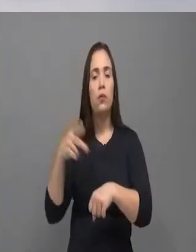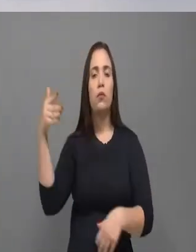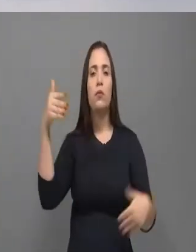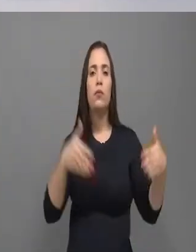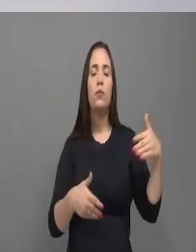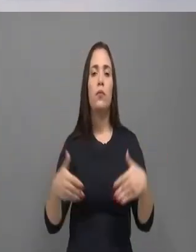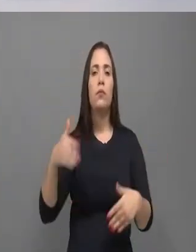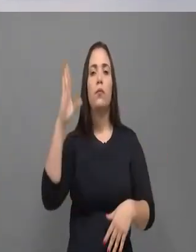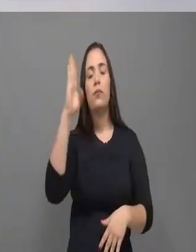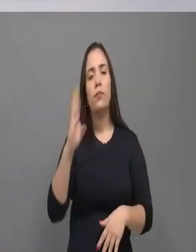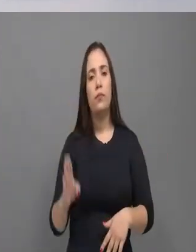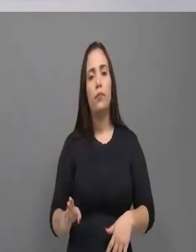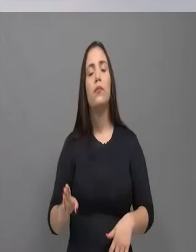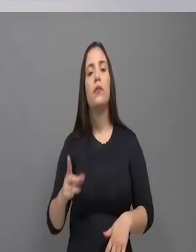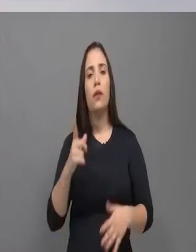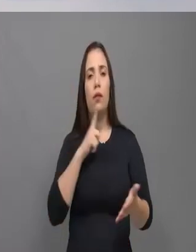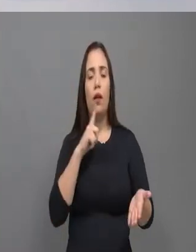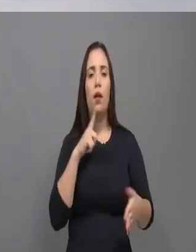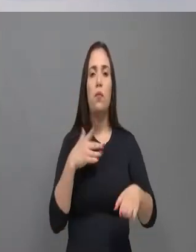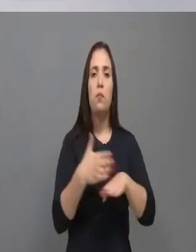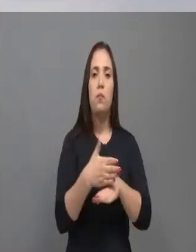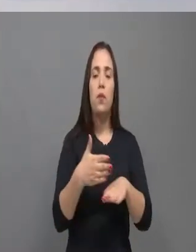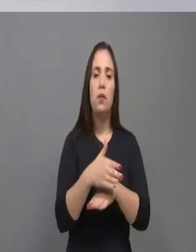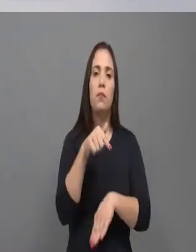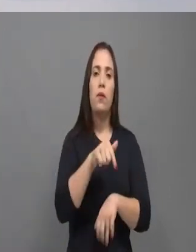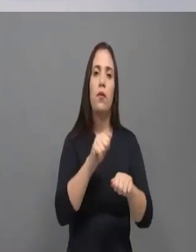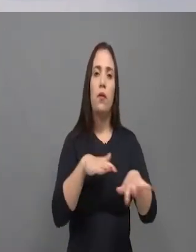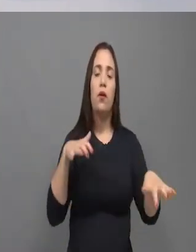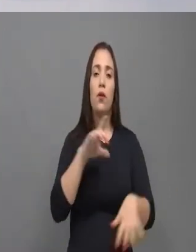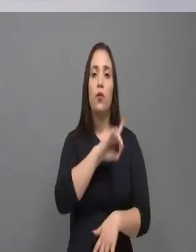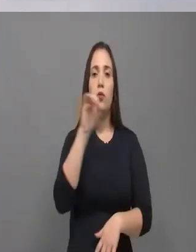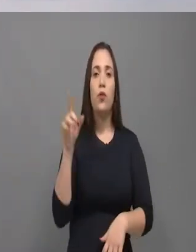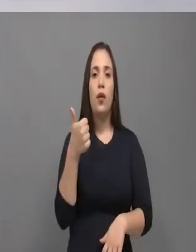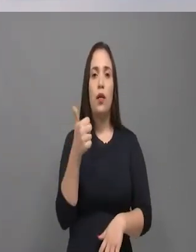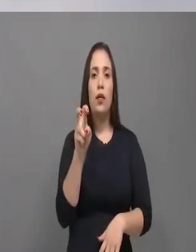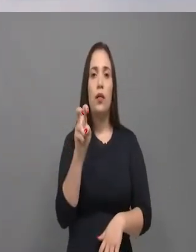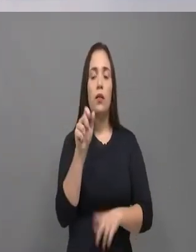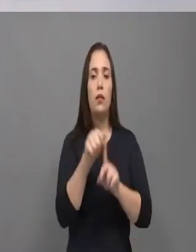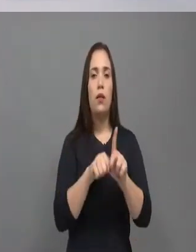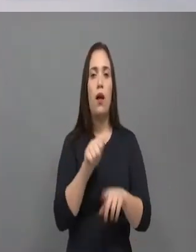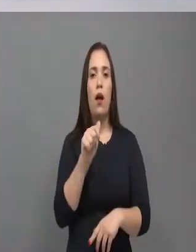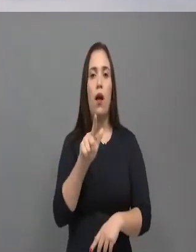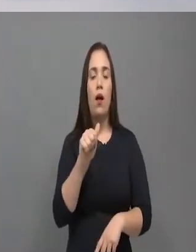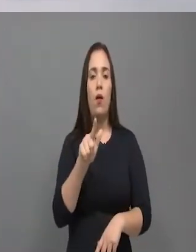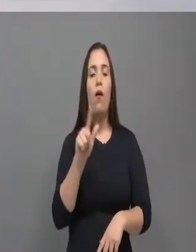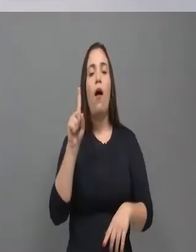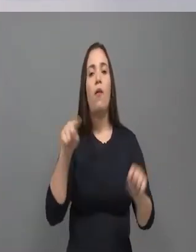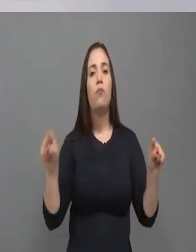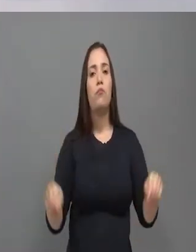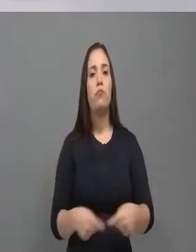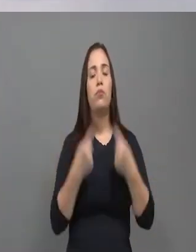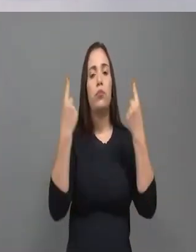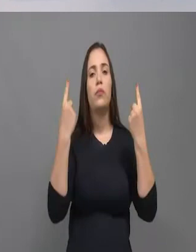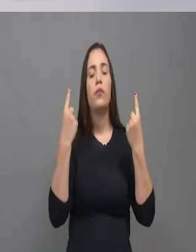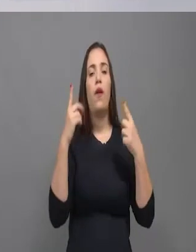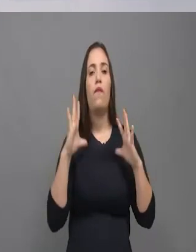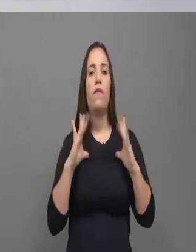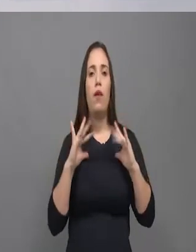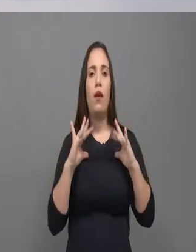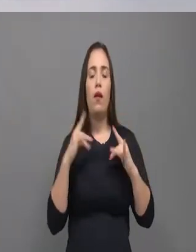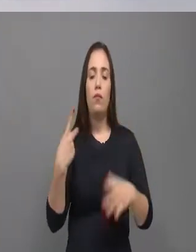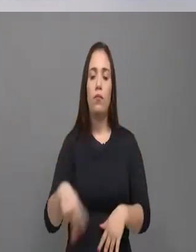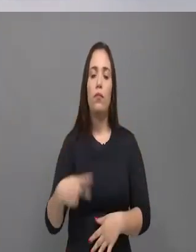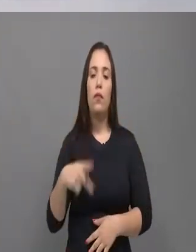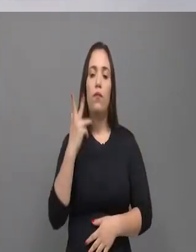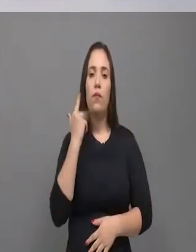também que eu criei quando vereador de Fortaleza. Eu atendendo também a um pedido do Padre Cláudio, que é no dia